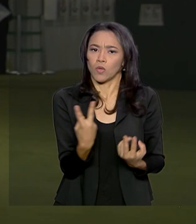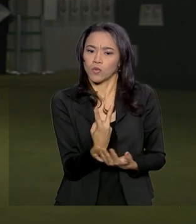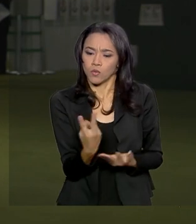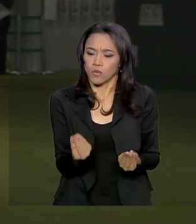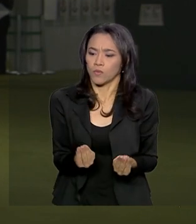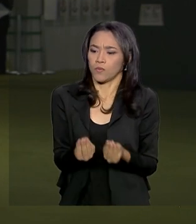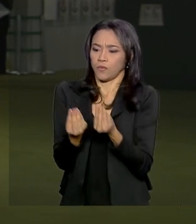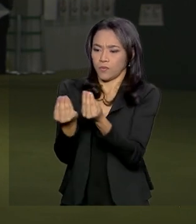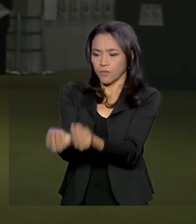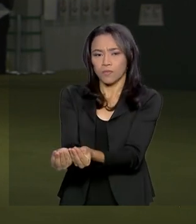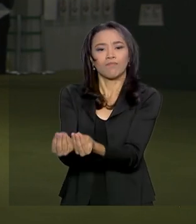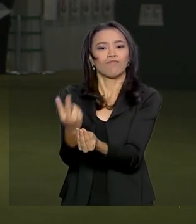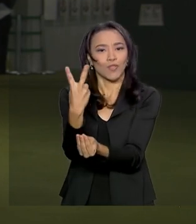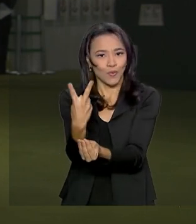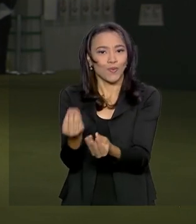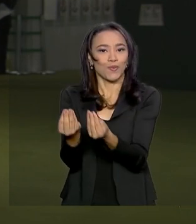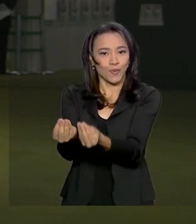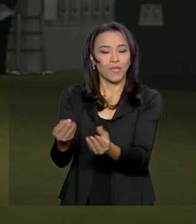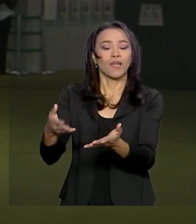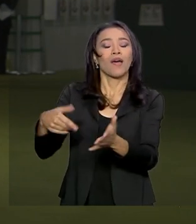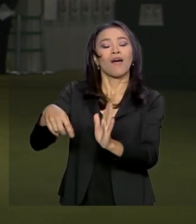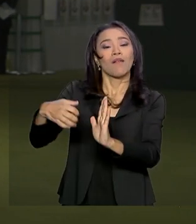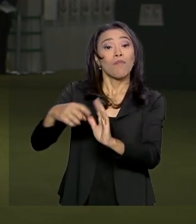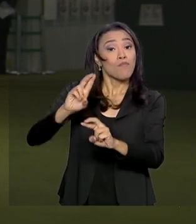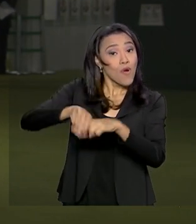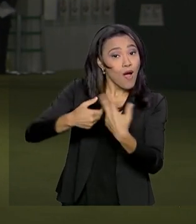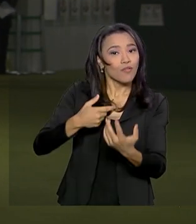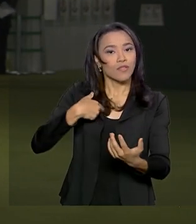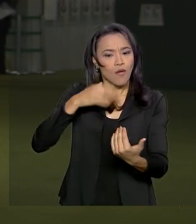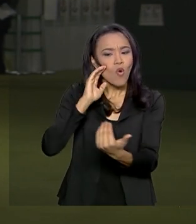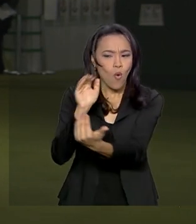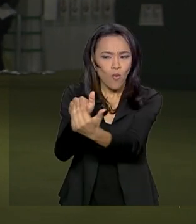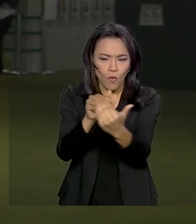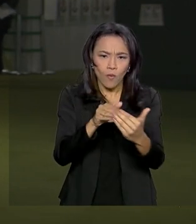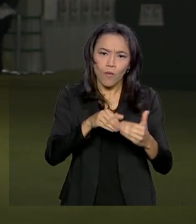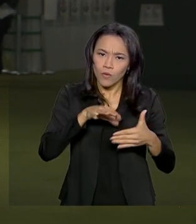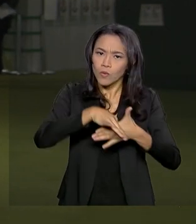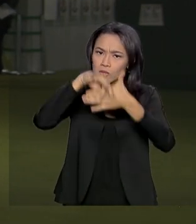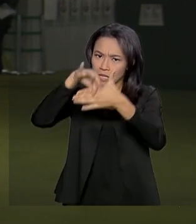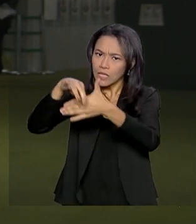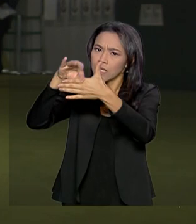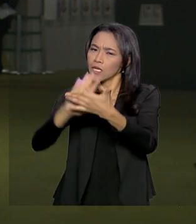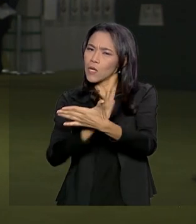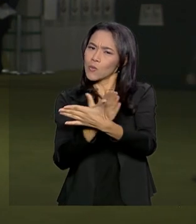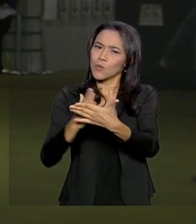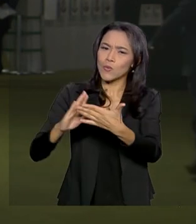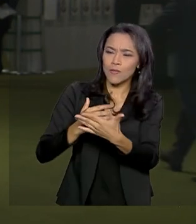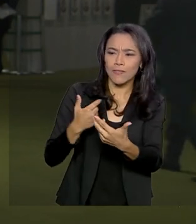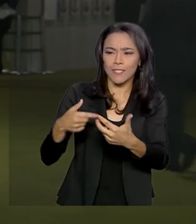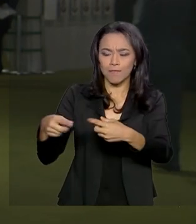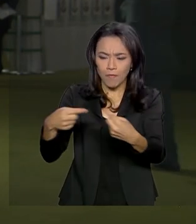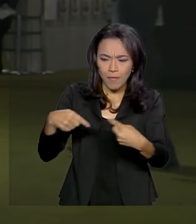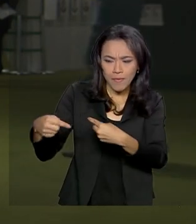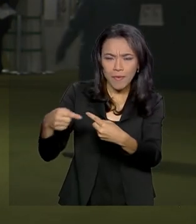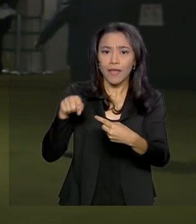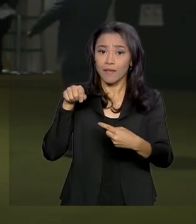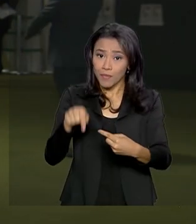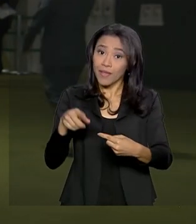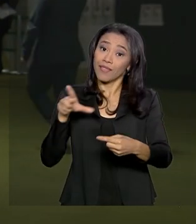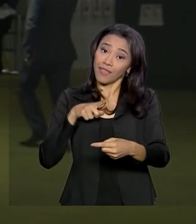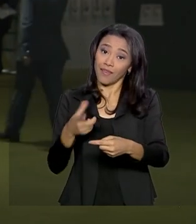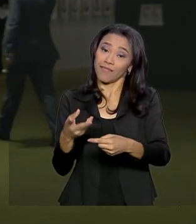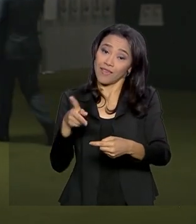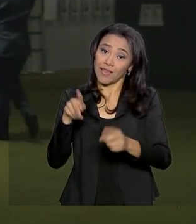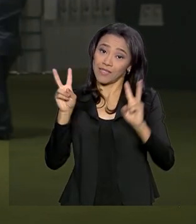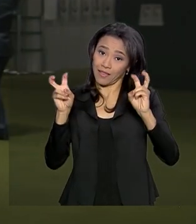plenário. Isso porque houve um acordo de líderes e alguns ritos processuais vão ser encurtados no caso da PEC, que inclui estados